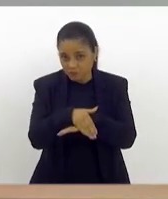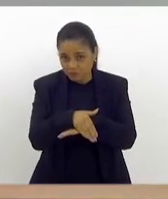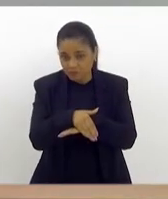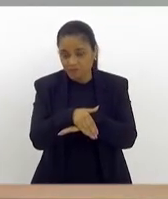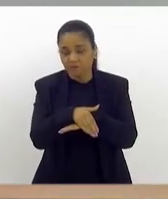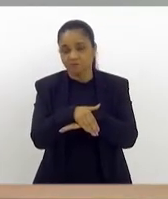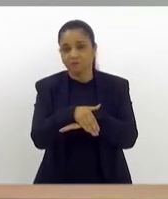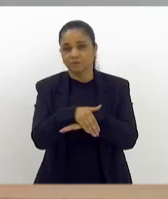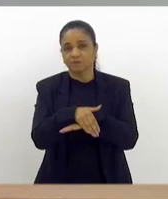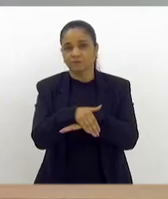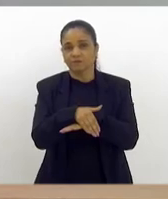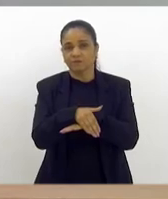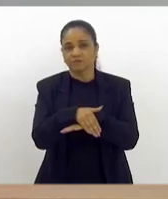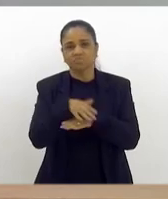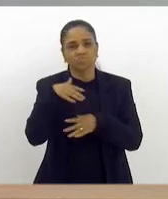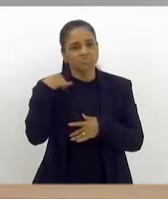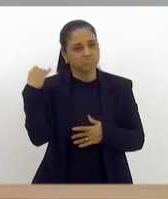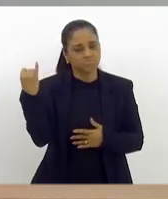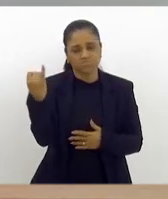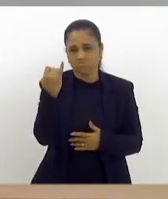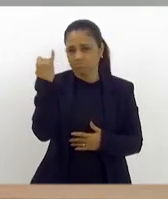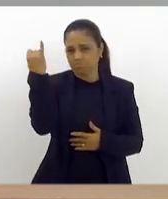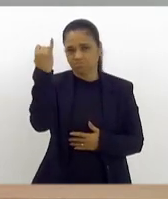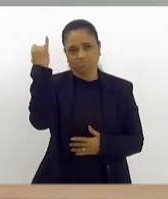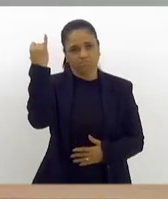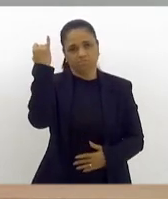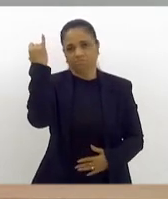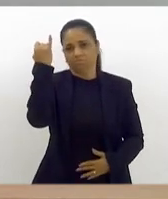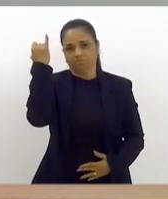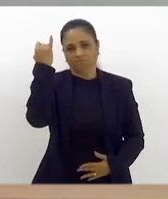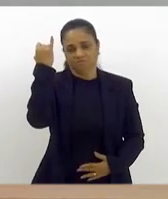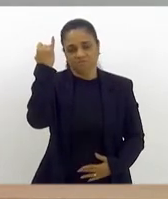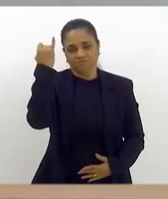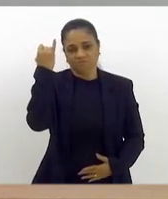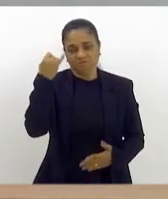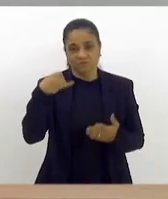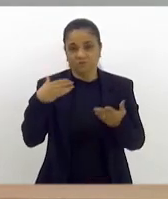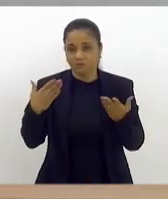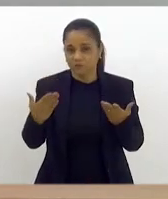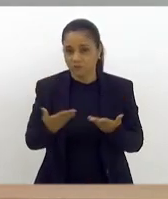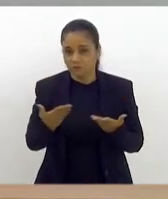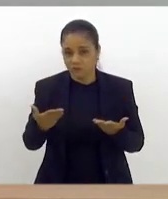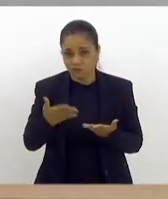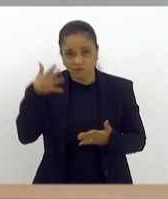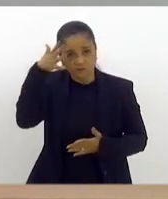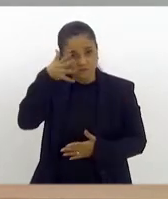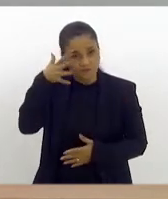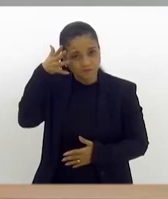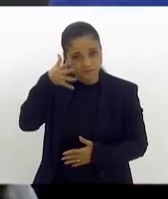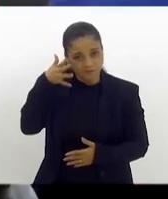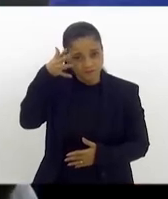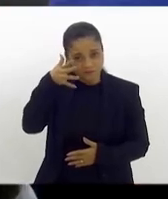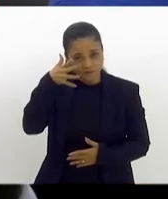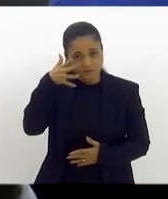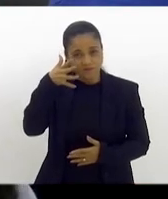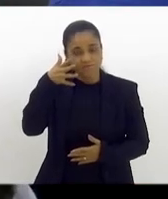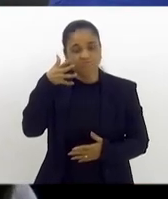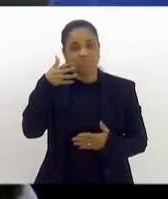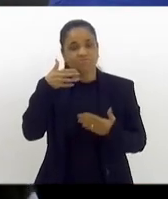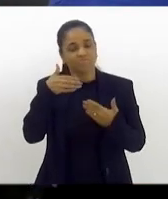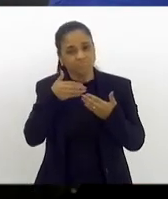considero de uma importância ímpar o que estamos fazendo hoje aqui, essa